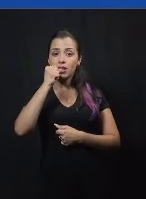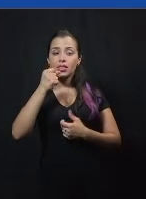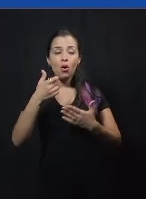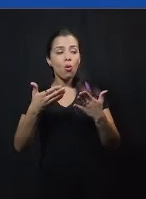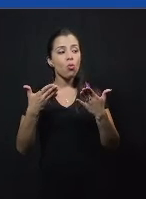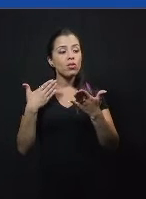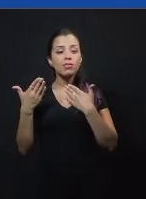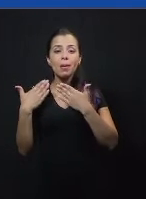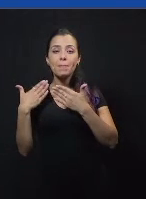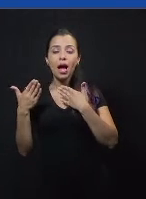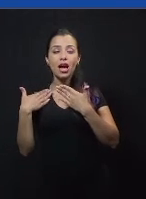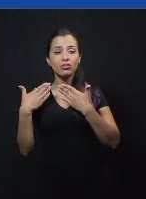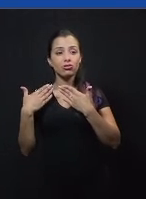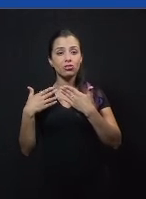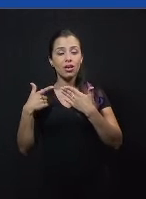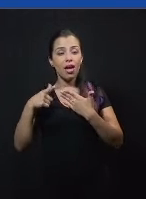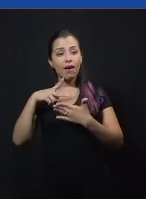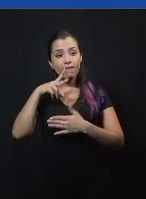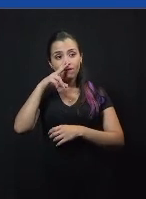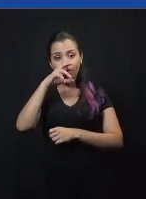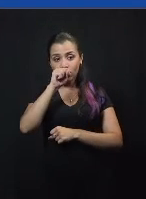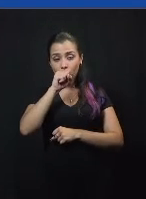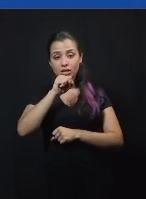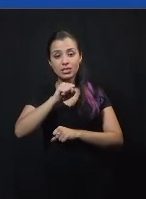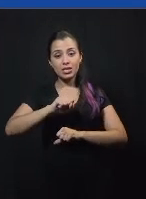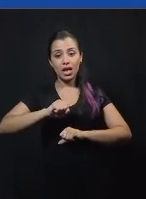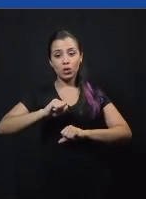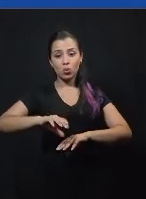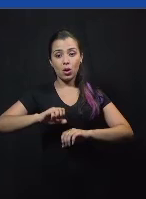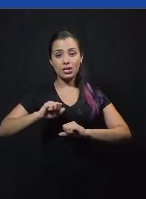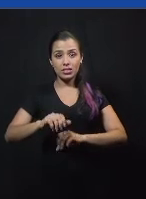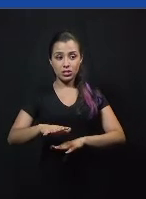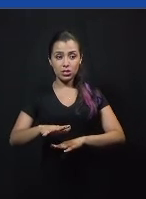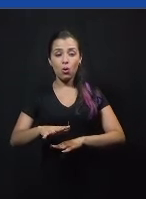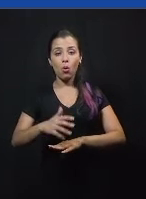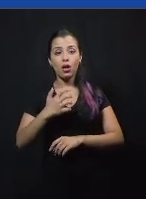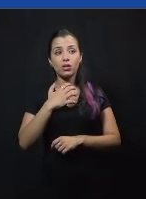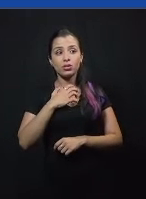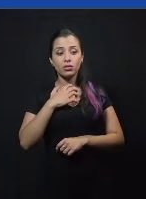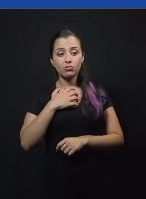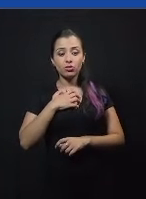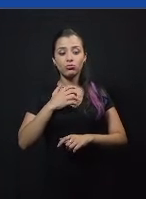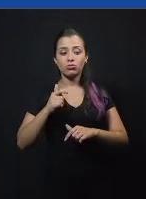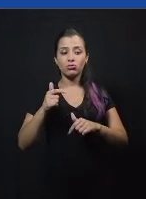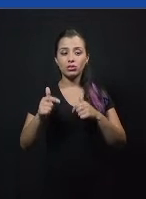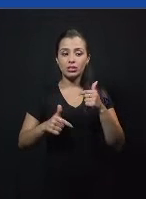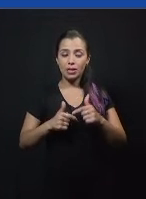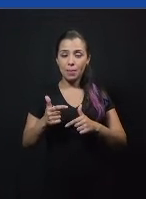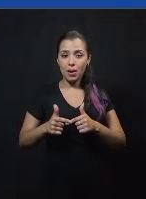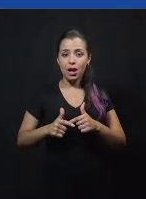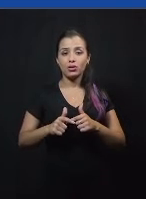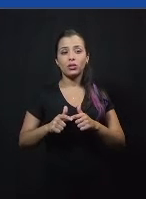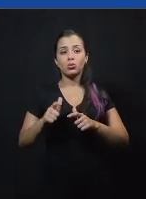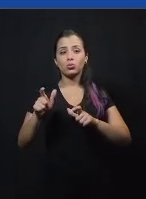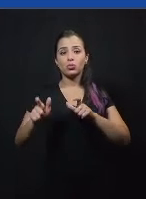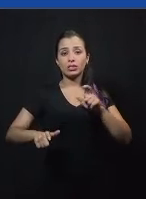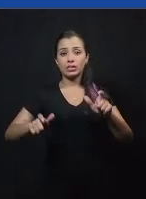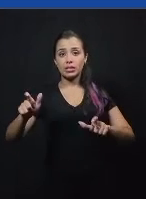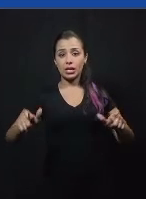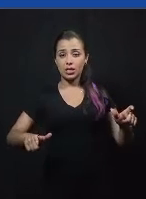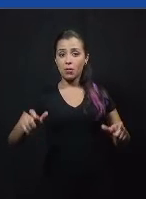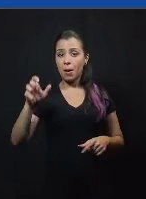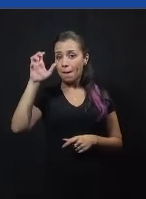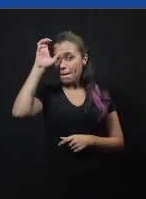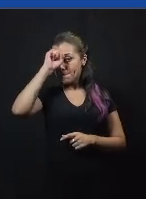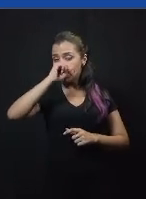estruturado, é fortalecer a educação cívica. Então, fortalecer o trabalho com os cidadãos para que eles aprendam essas